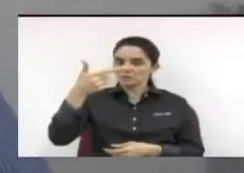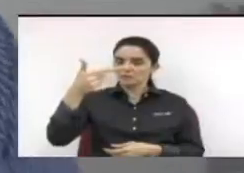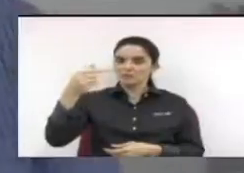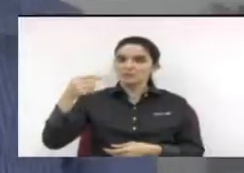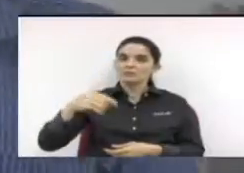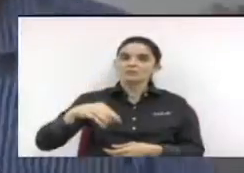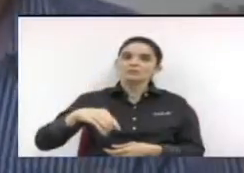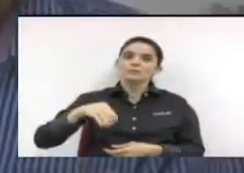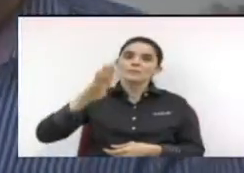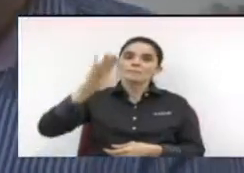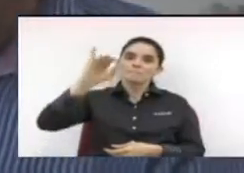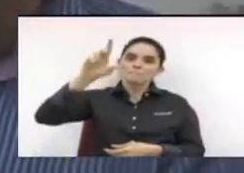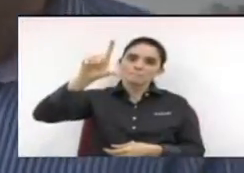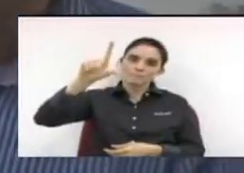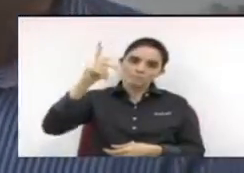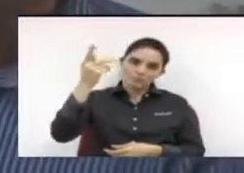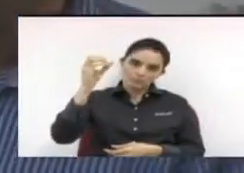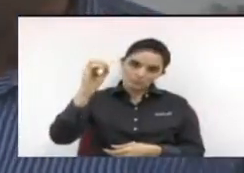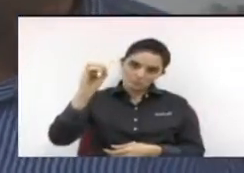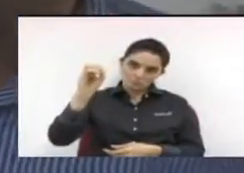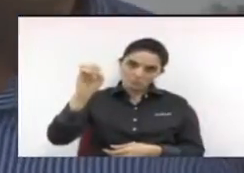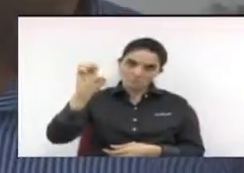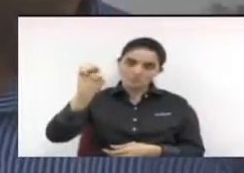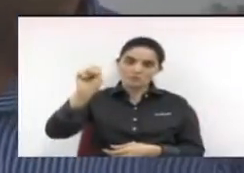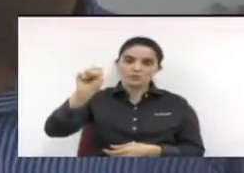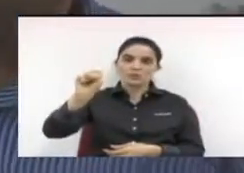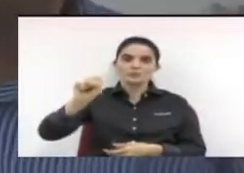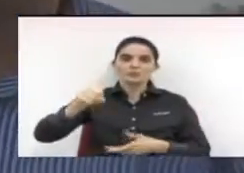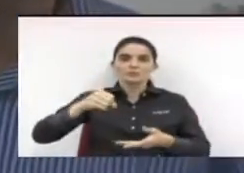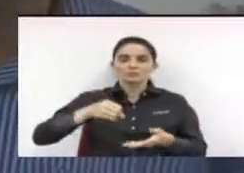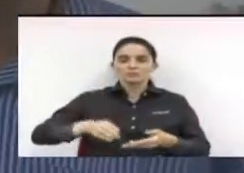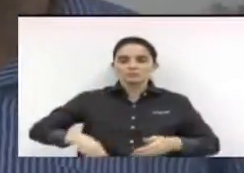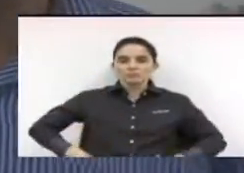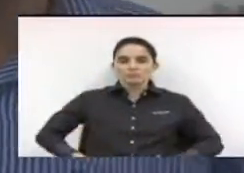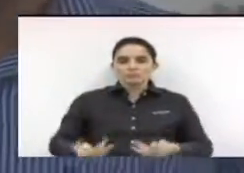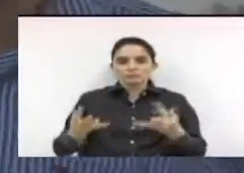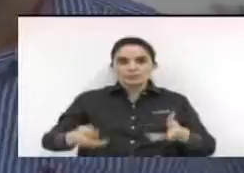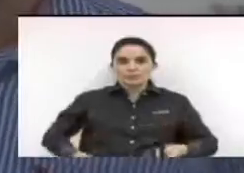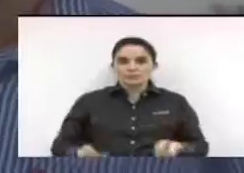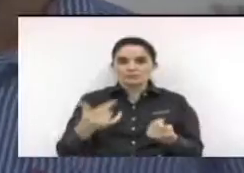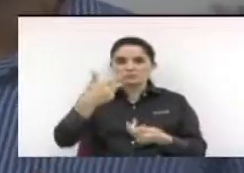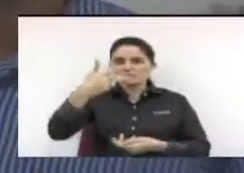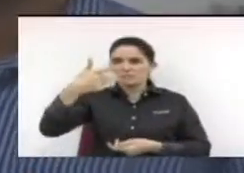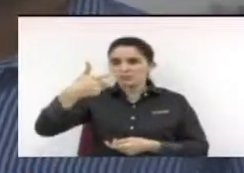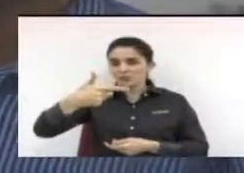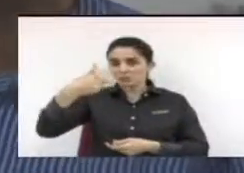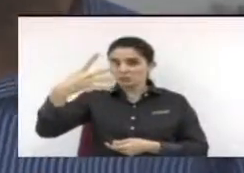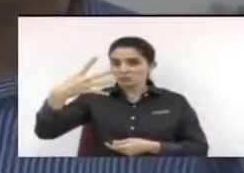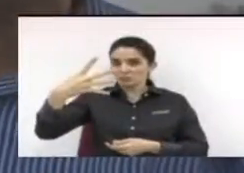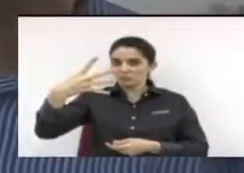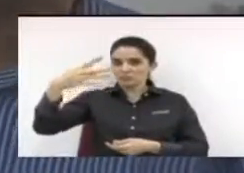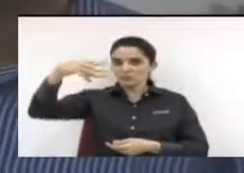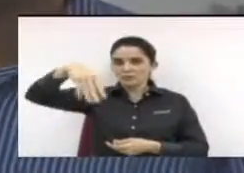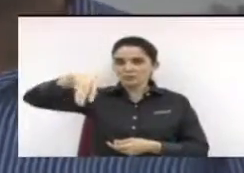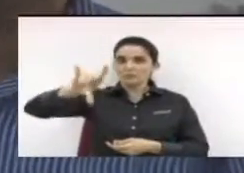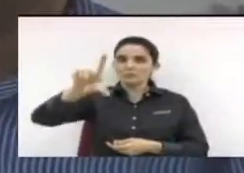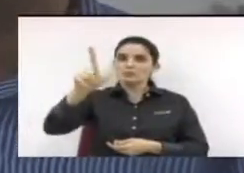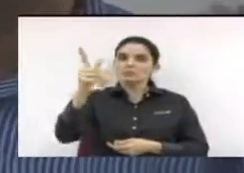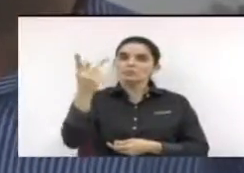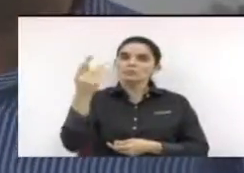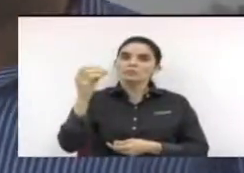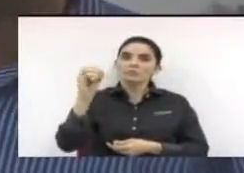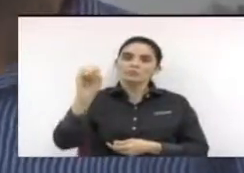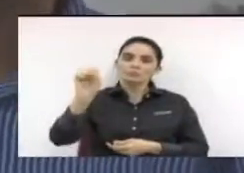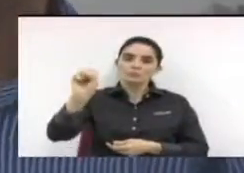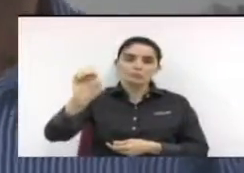tem direito anual. Me parece que no ano foi gasto 24 milhões, e evidentemente que a Câmara não empenha todo esse